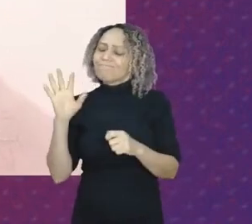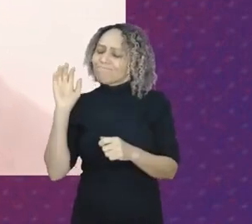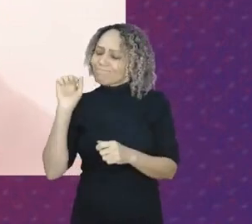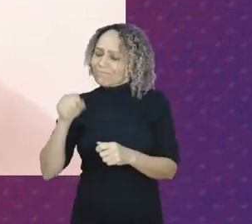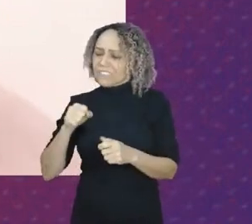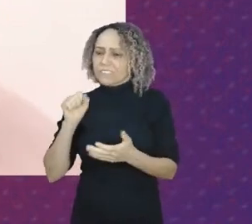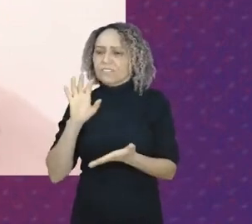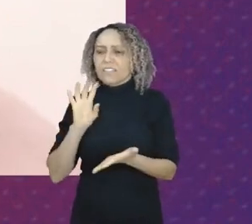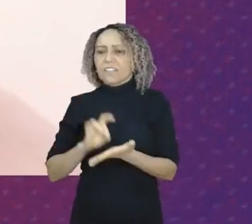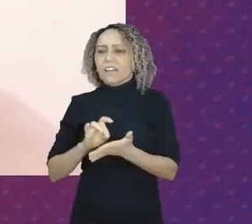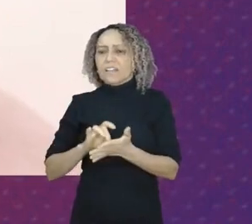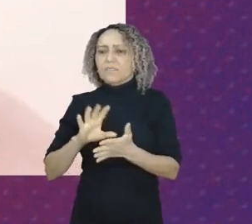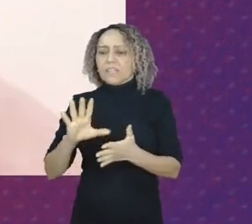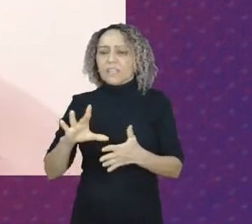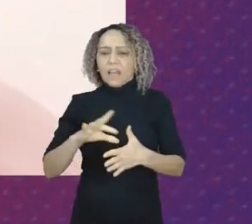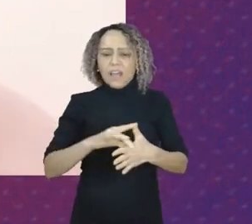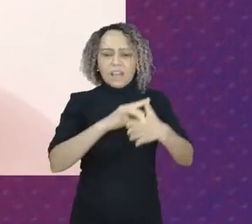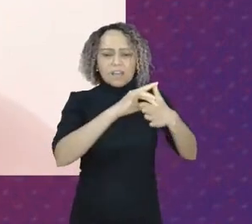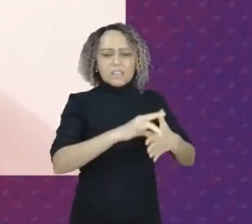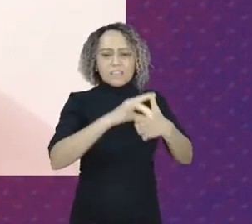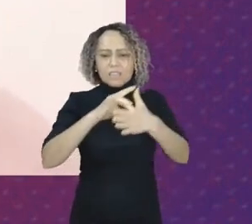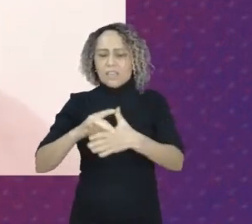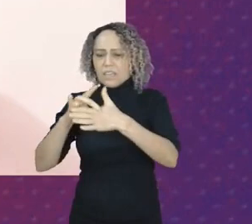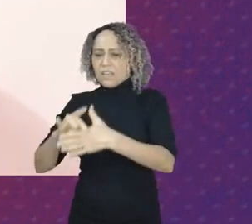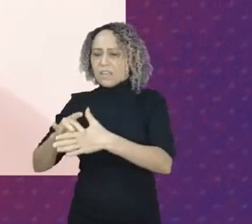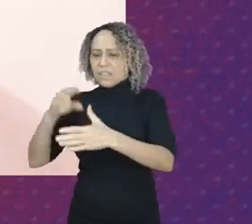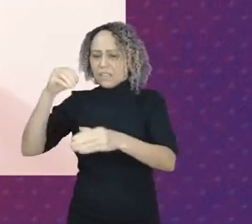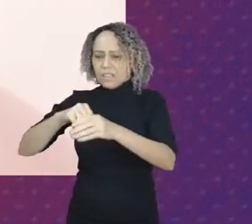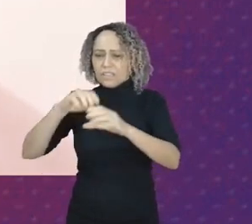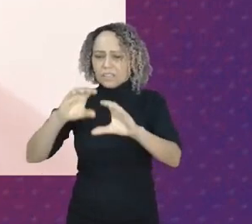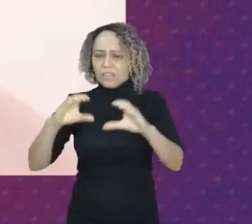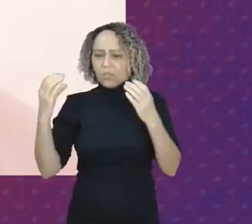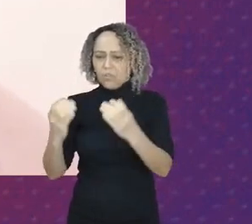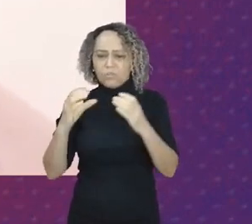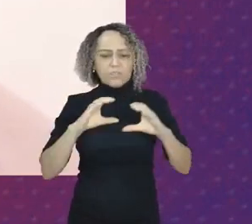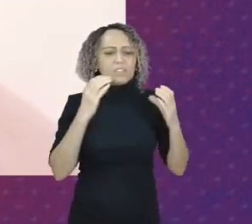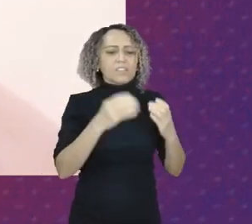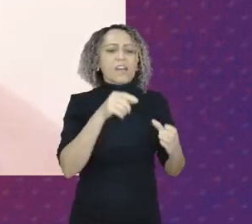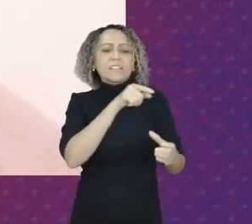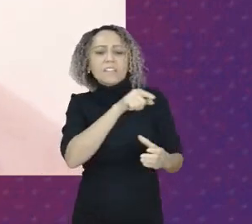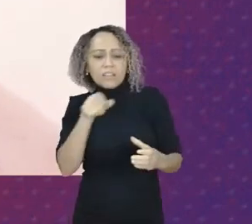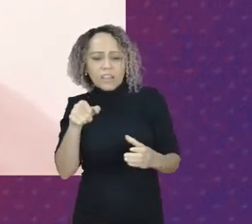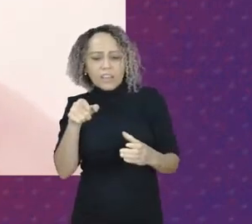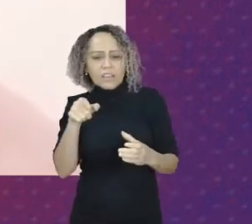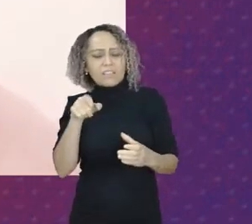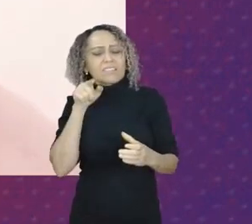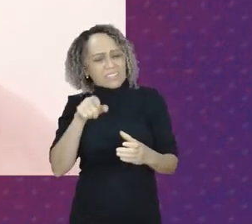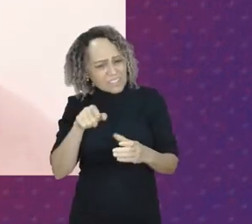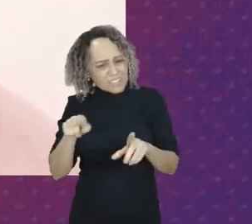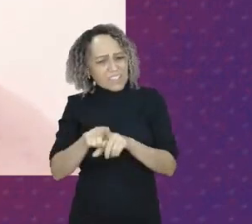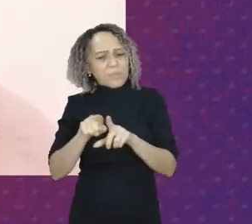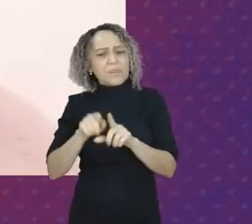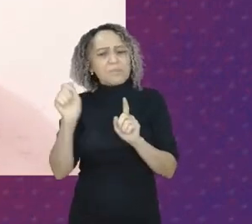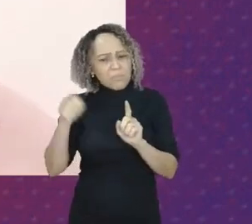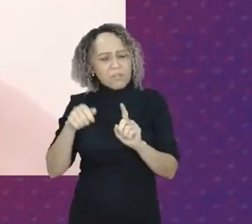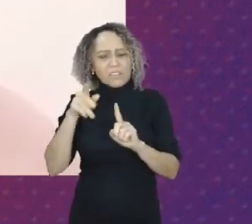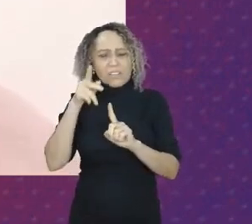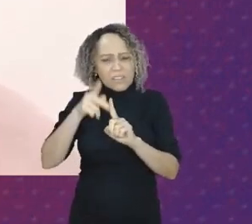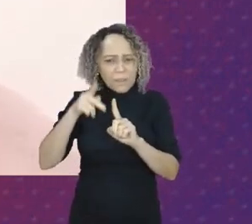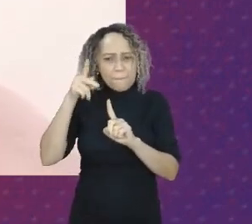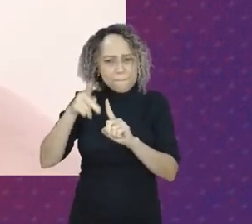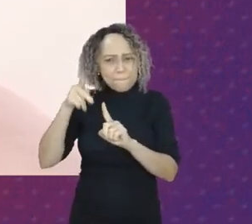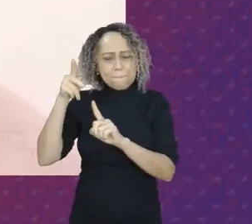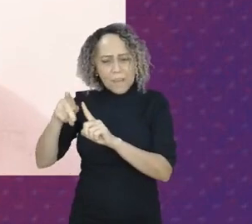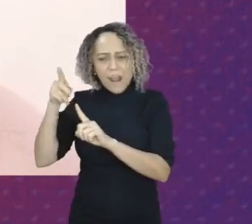comunitárias dos seus bairros sejam parlamentares porque traz consigo de